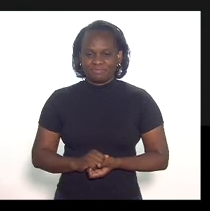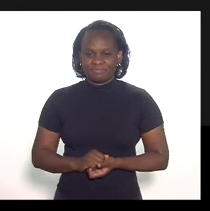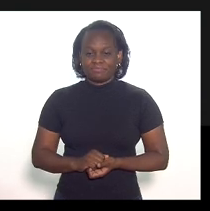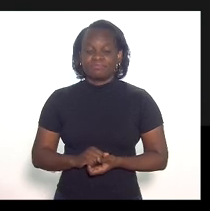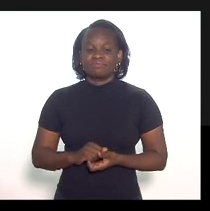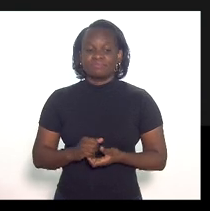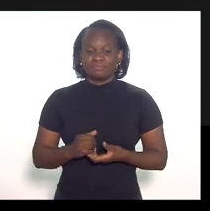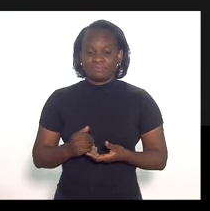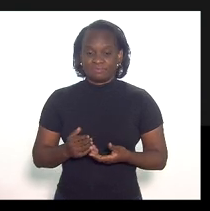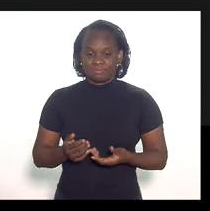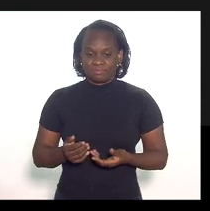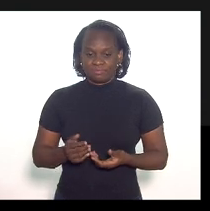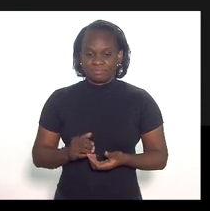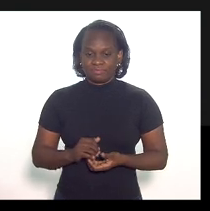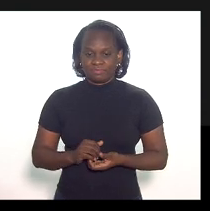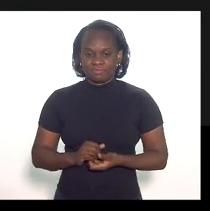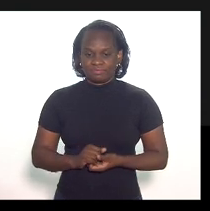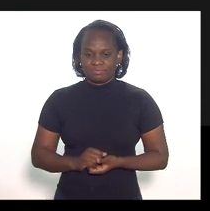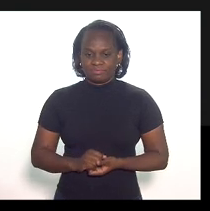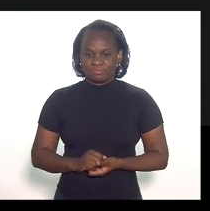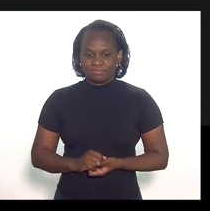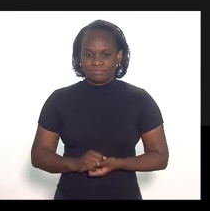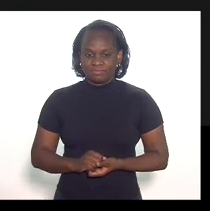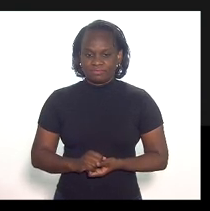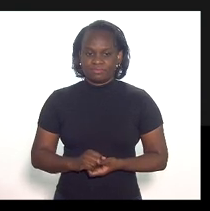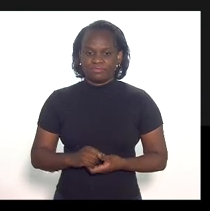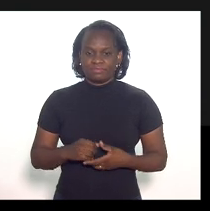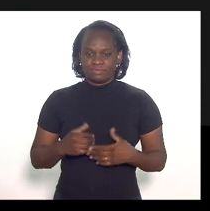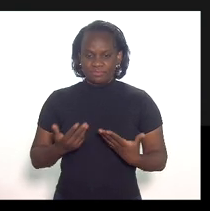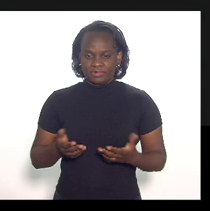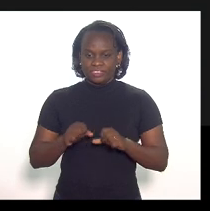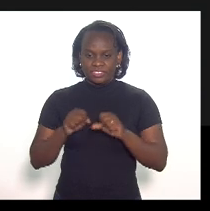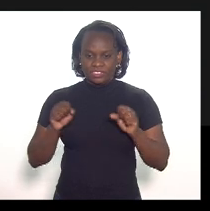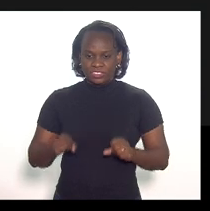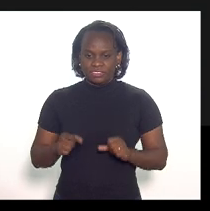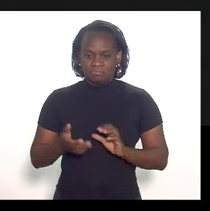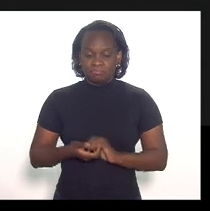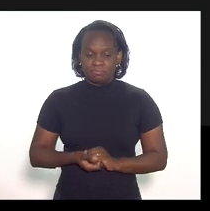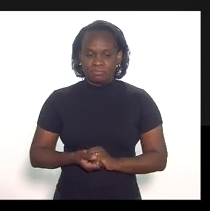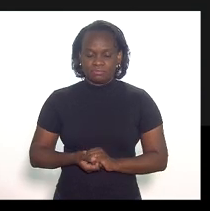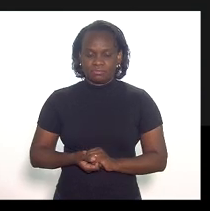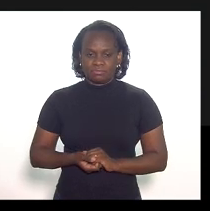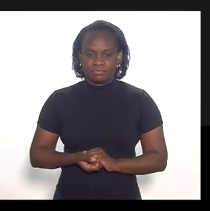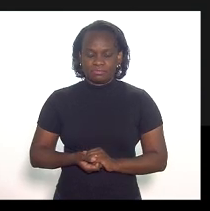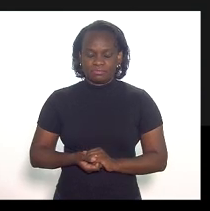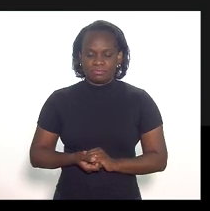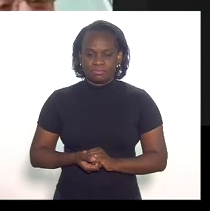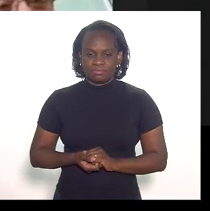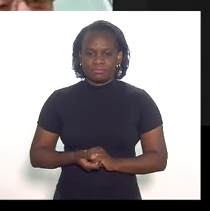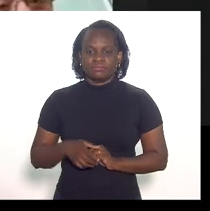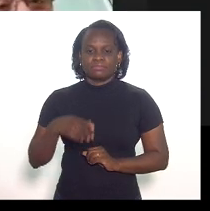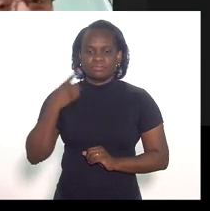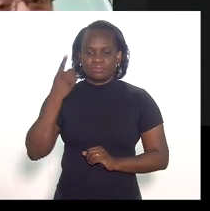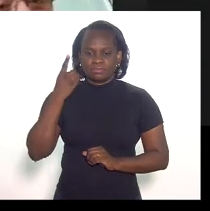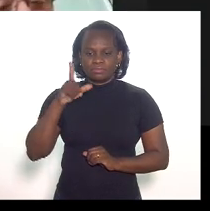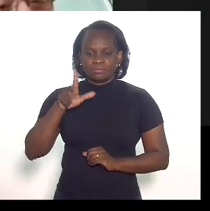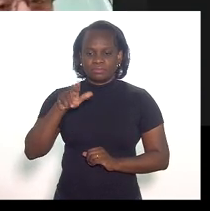Bom, vamos iniciar. Não acaba tendo nesse sistema constitucional. Vamos lá. Deputado Luiz Paulo.